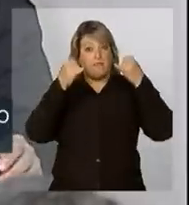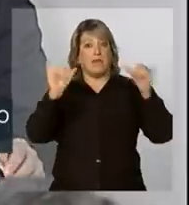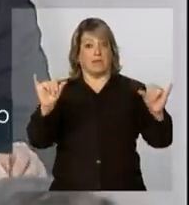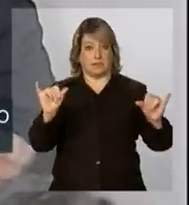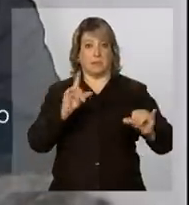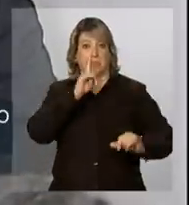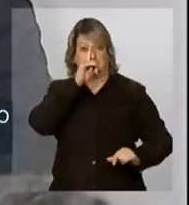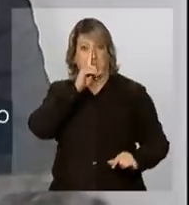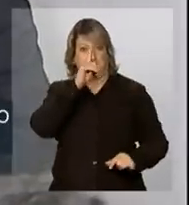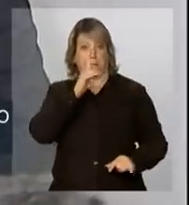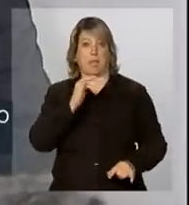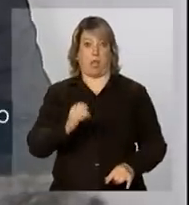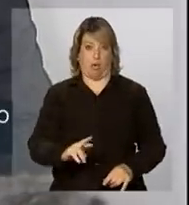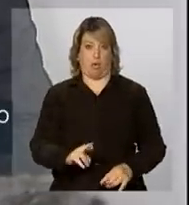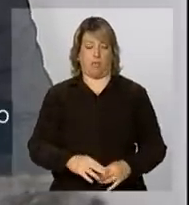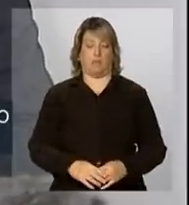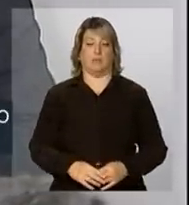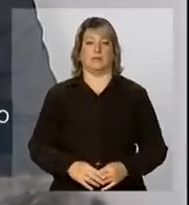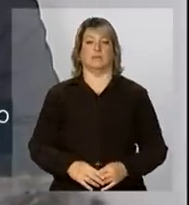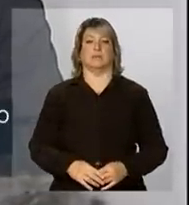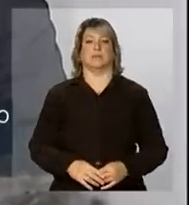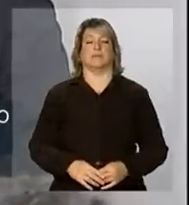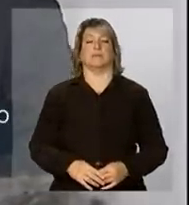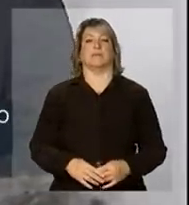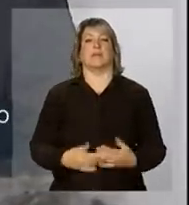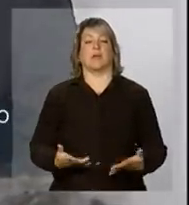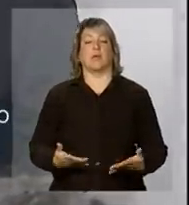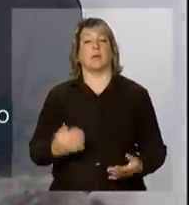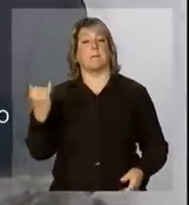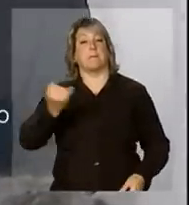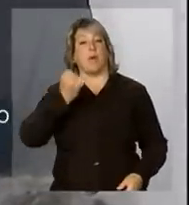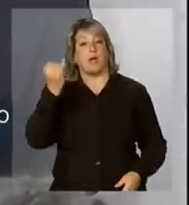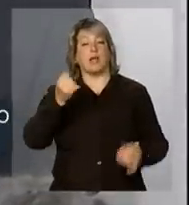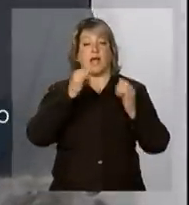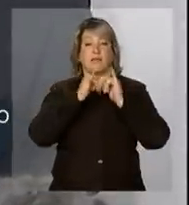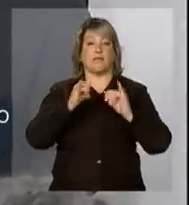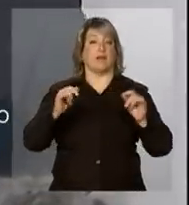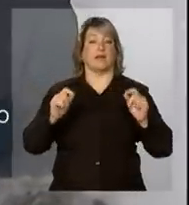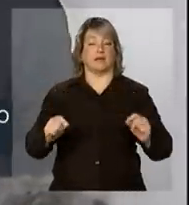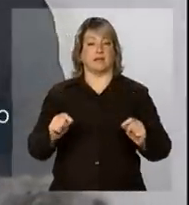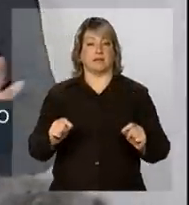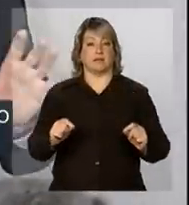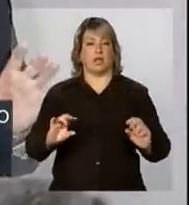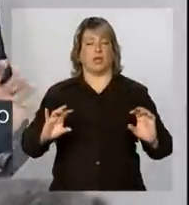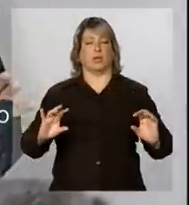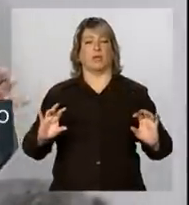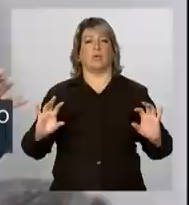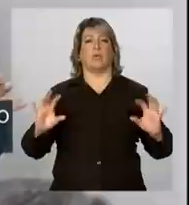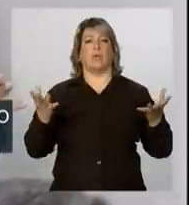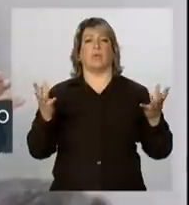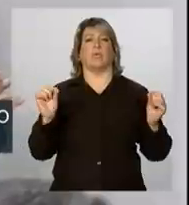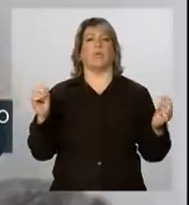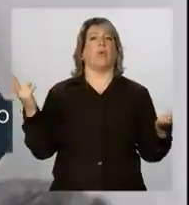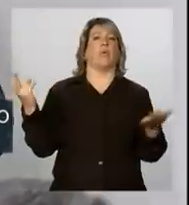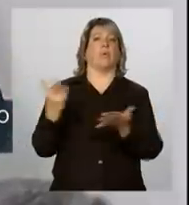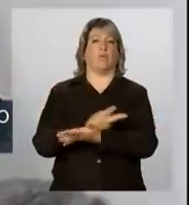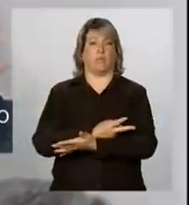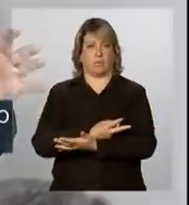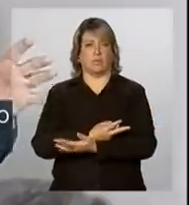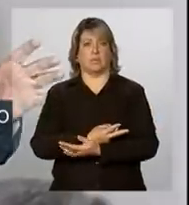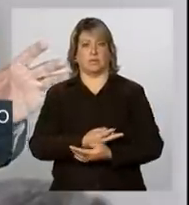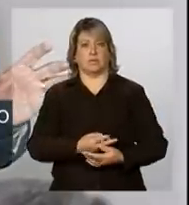sentido, é importante que a gente ressalte que os eventos extremos, a